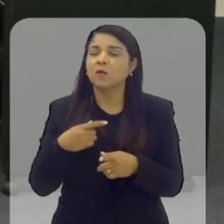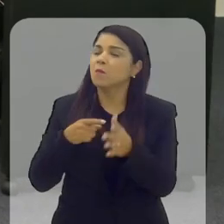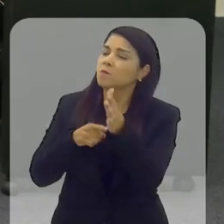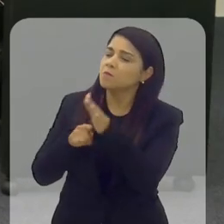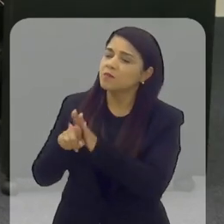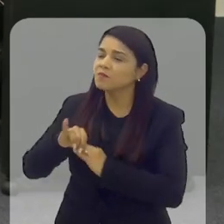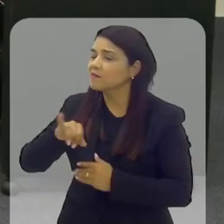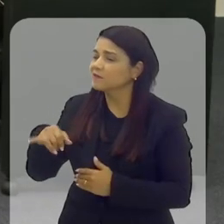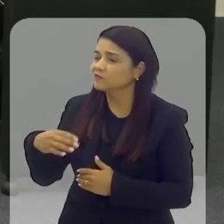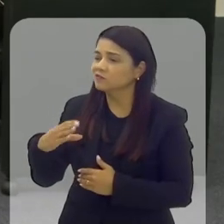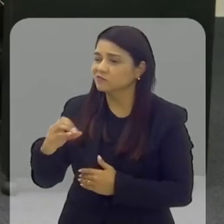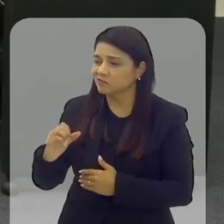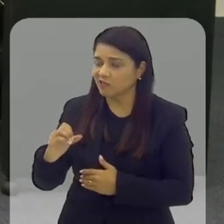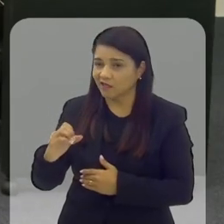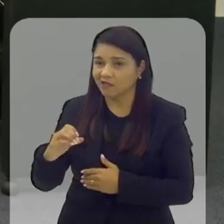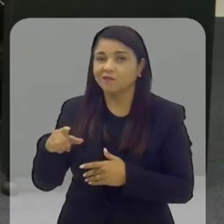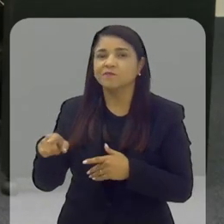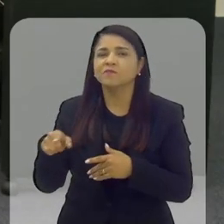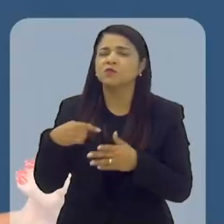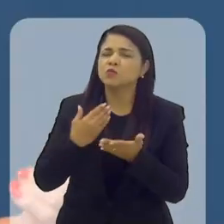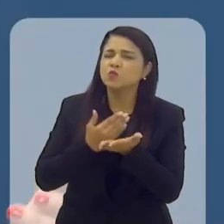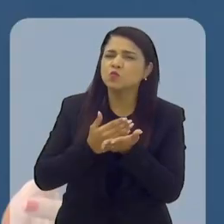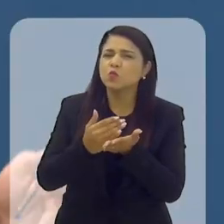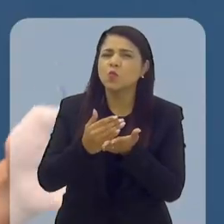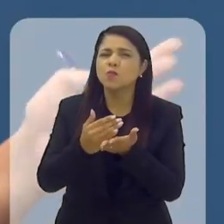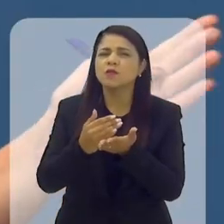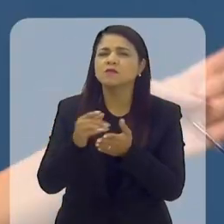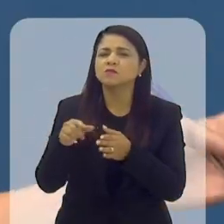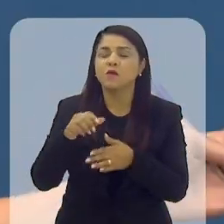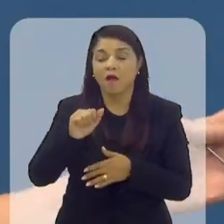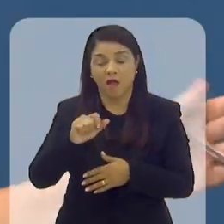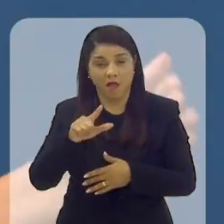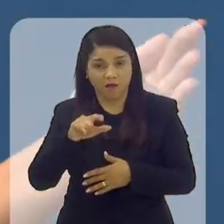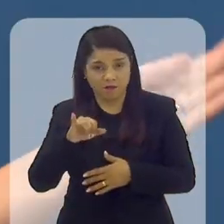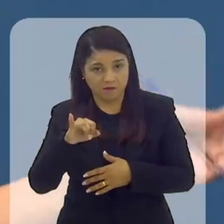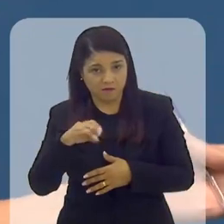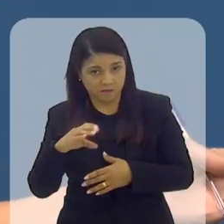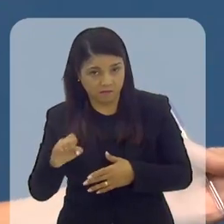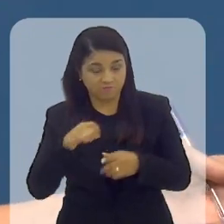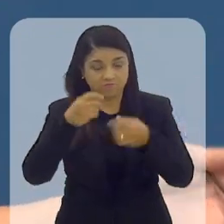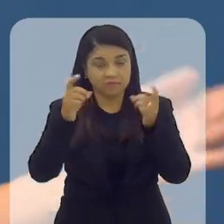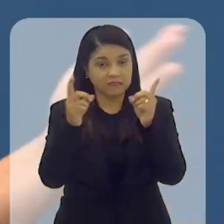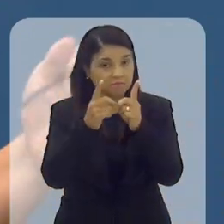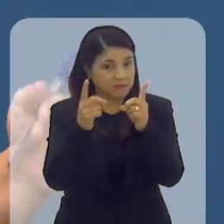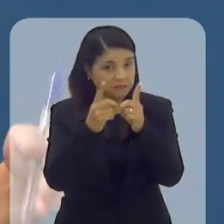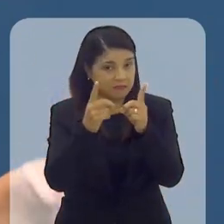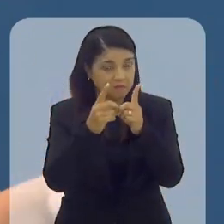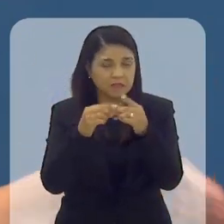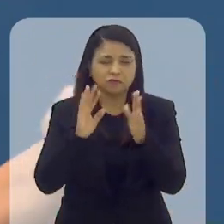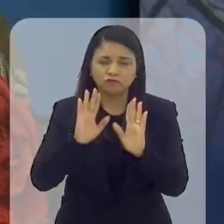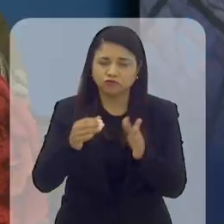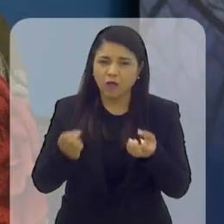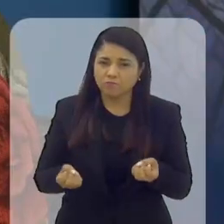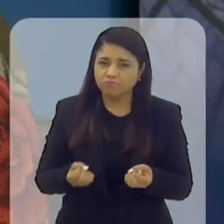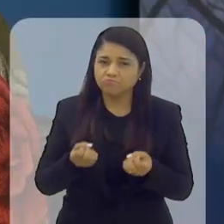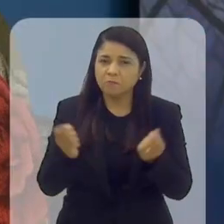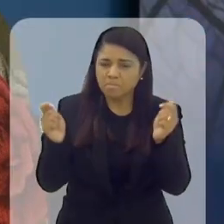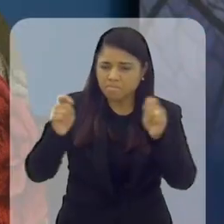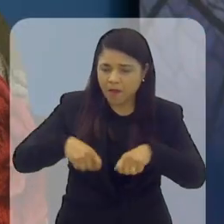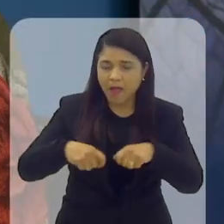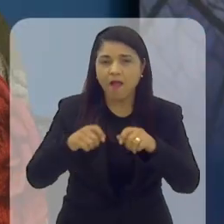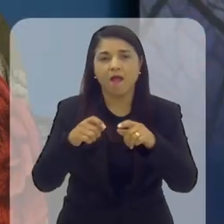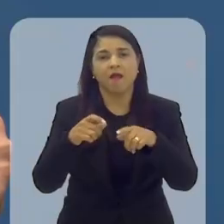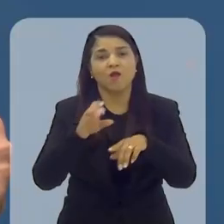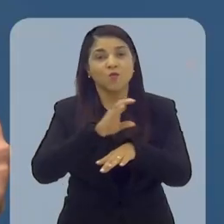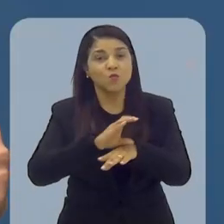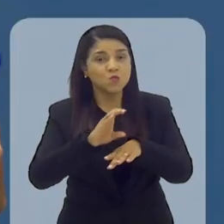Jaque, eu queria te perguntar, lá no começo, a Alice falou desse departamento, que já promovia a capacitação,